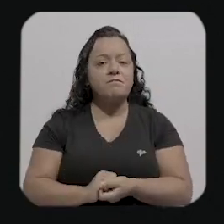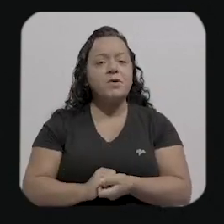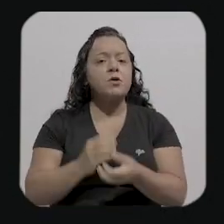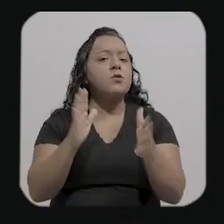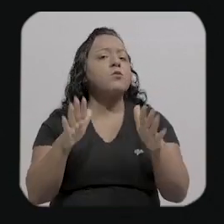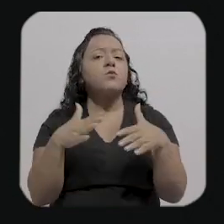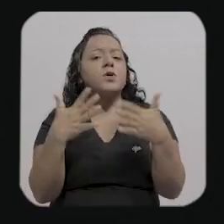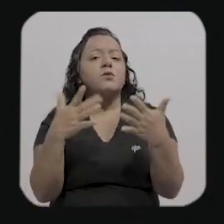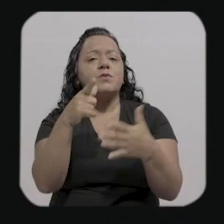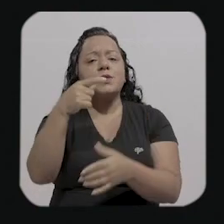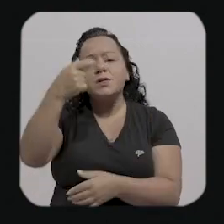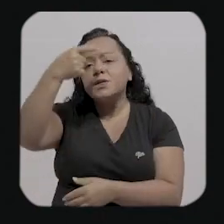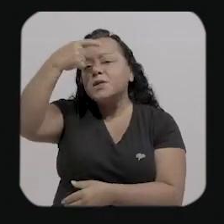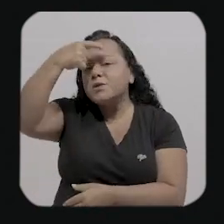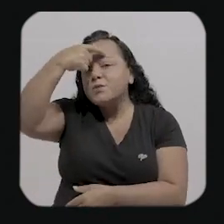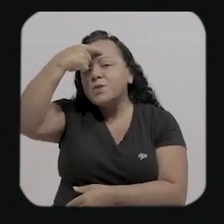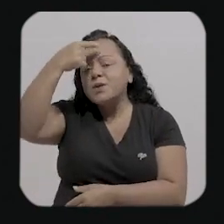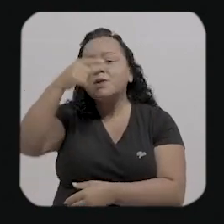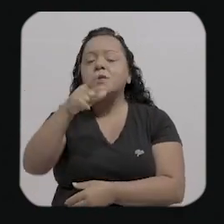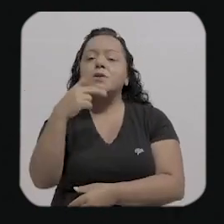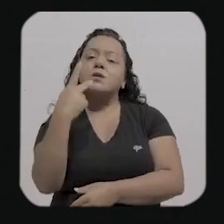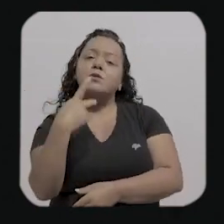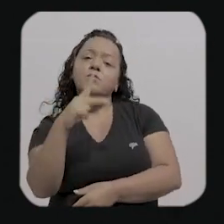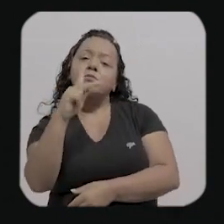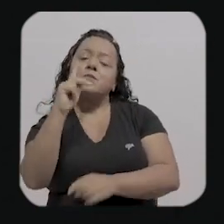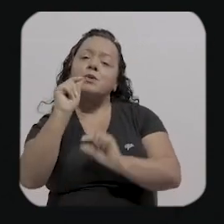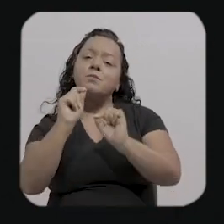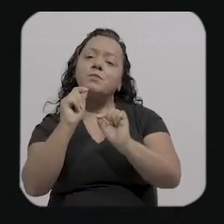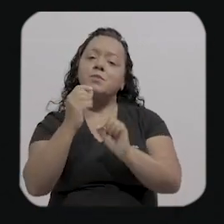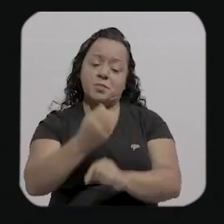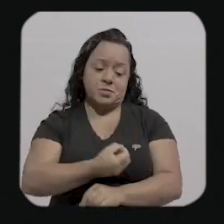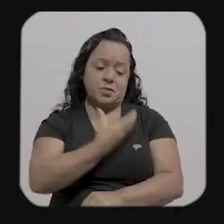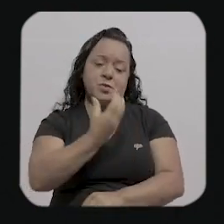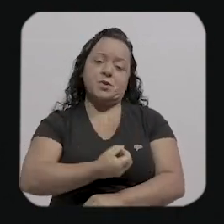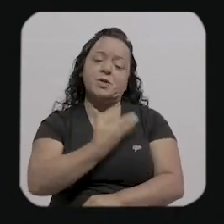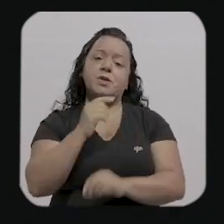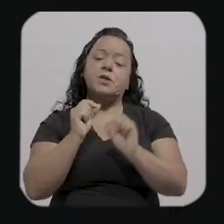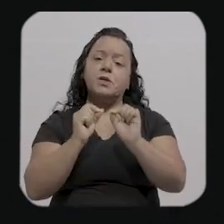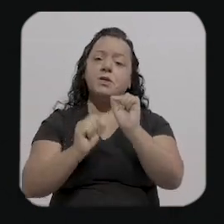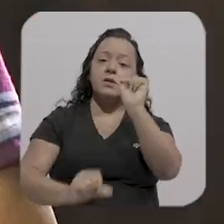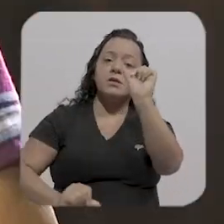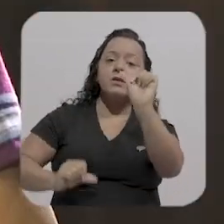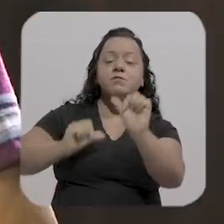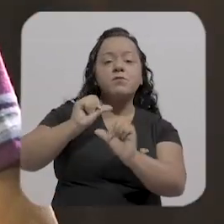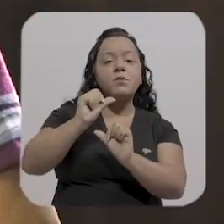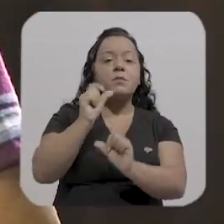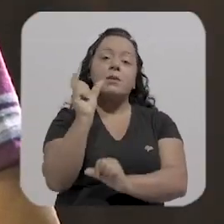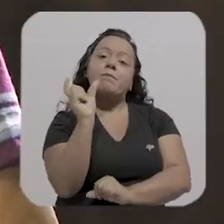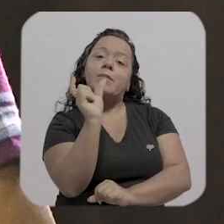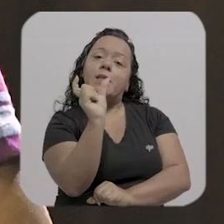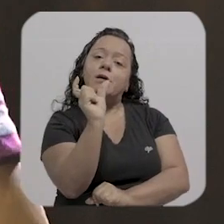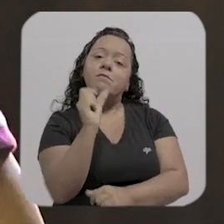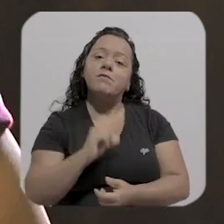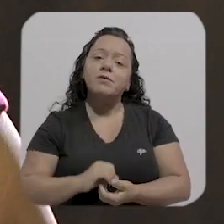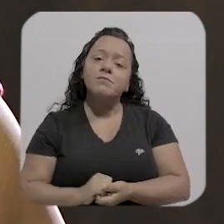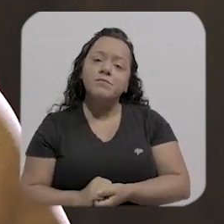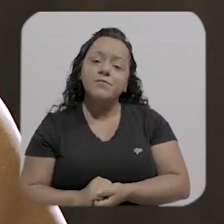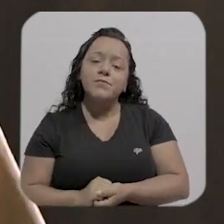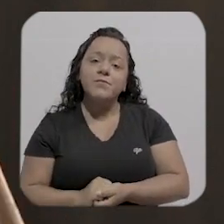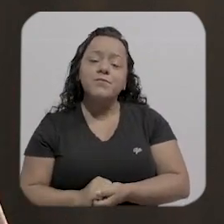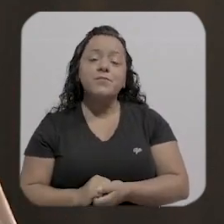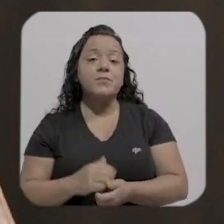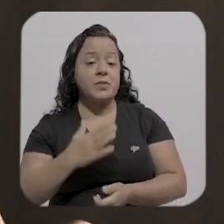Quando que você tem a consciência da tua poesia, da poesia do teu olhar que se transforma em palavra? Eu comecei, essa minha tia